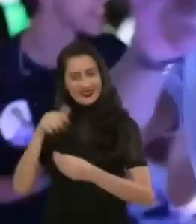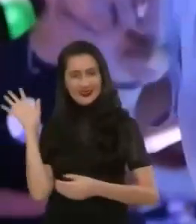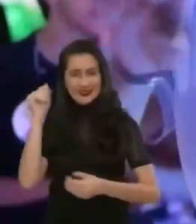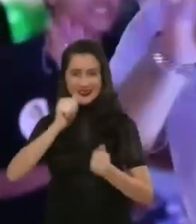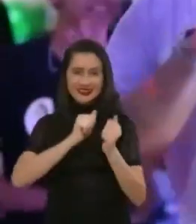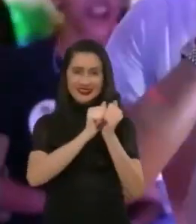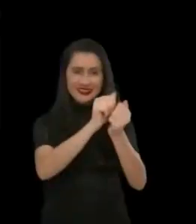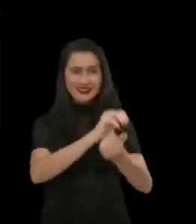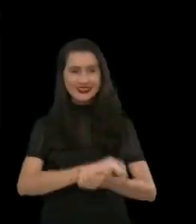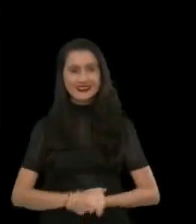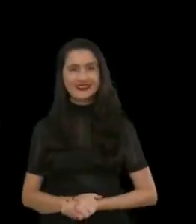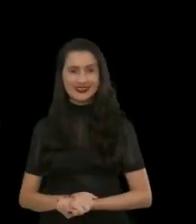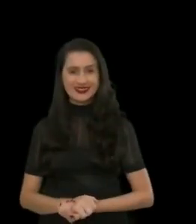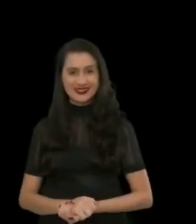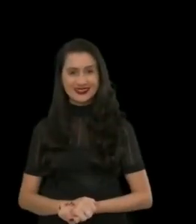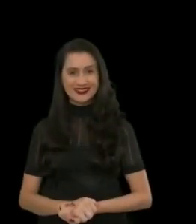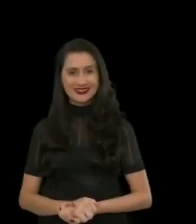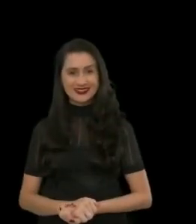o Rodrigo!